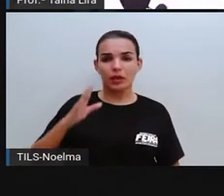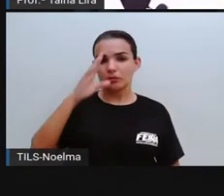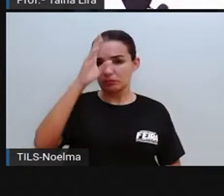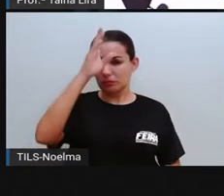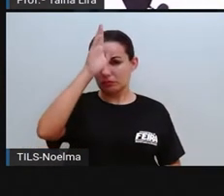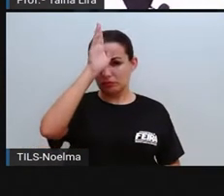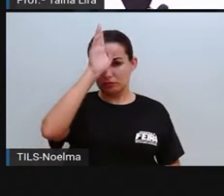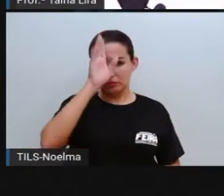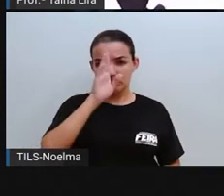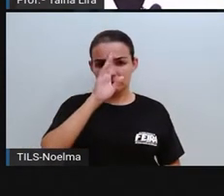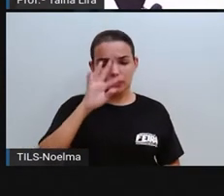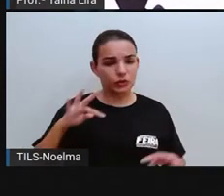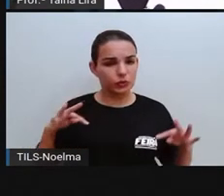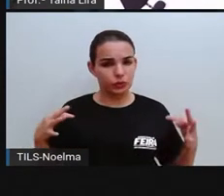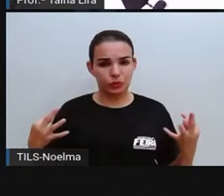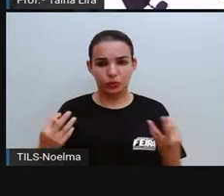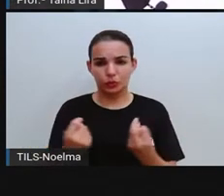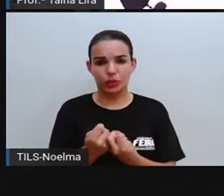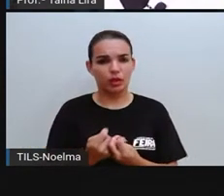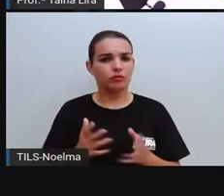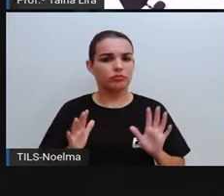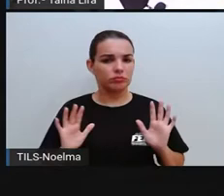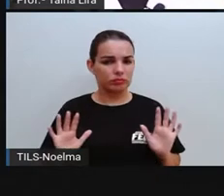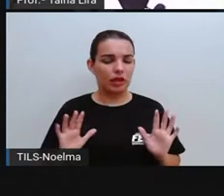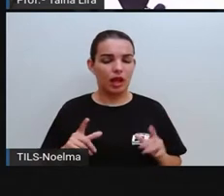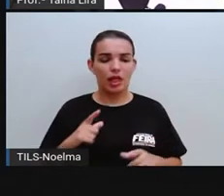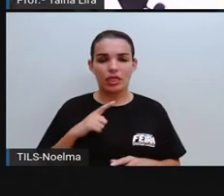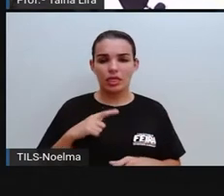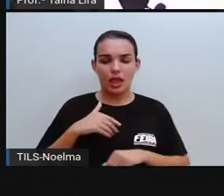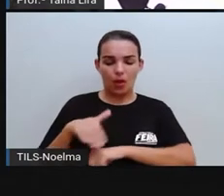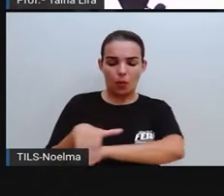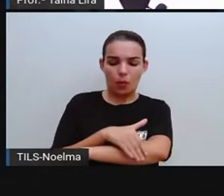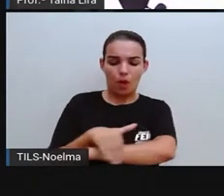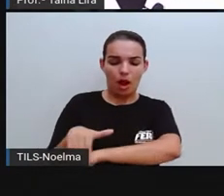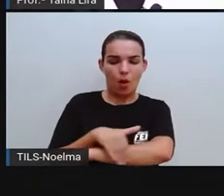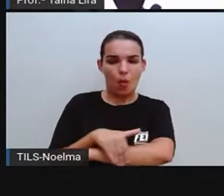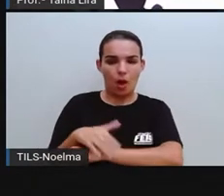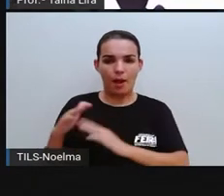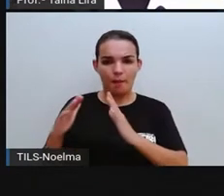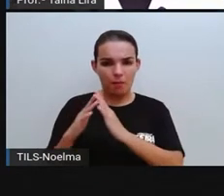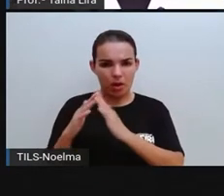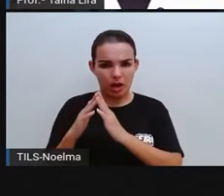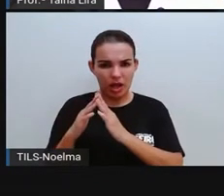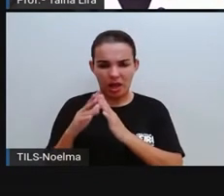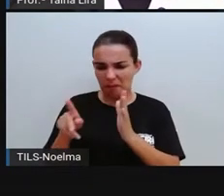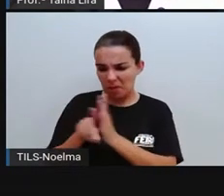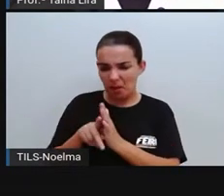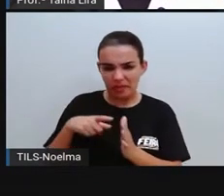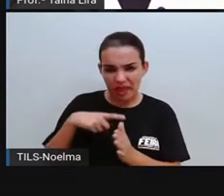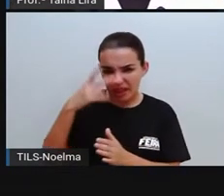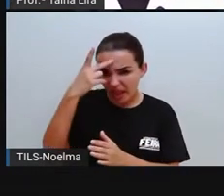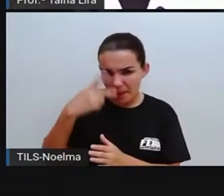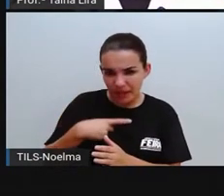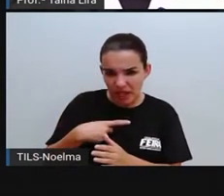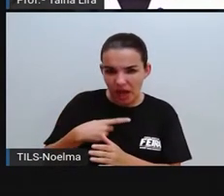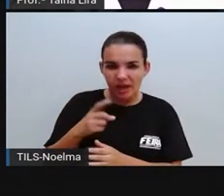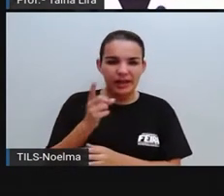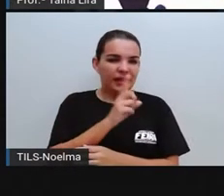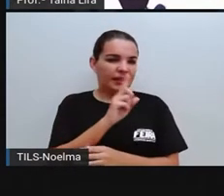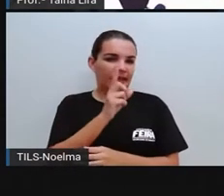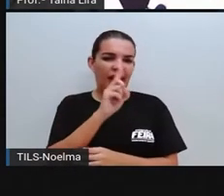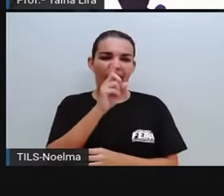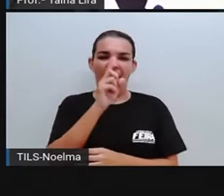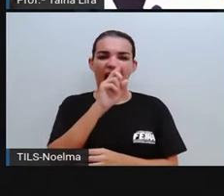Público é que é de todos. Então, a gente mora em uma rua, tá? A rua não tem dono. A rua